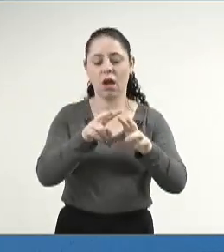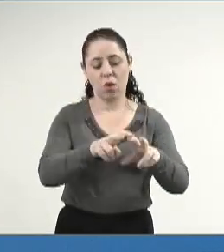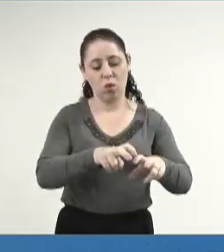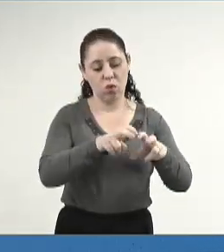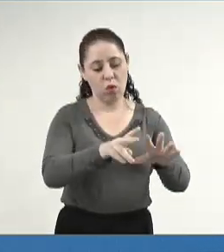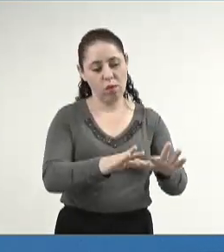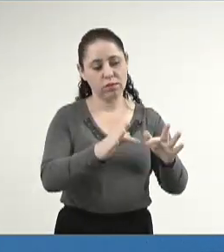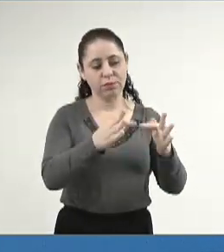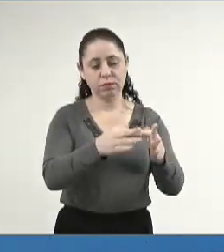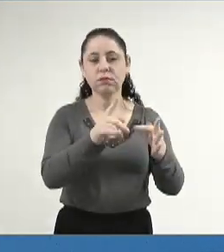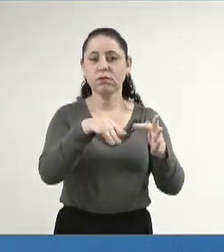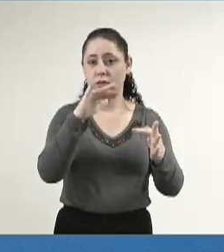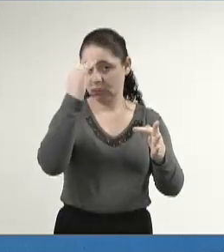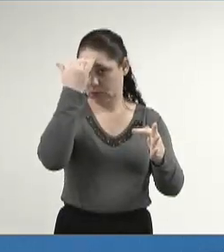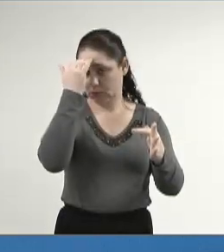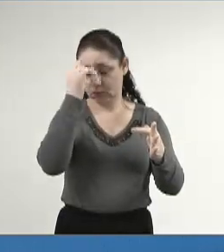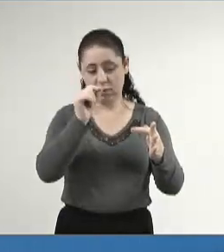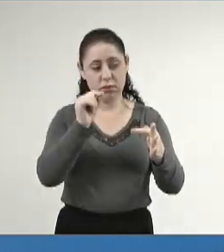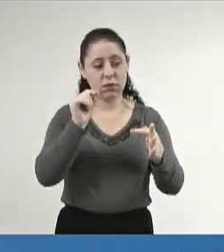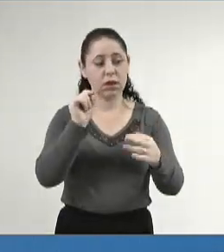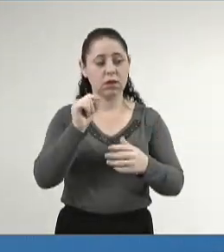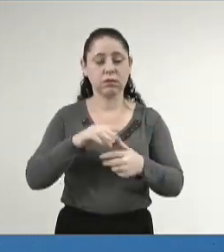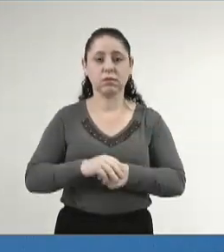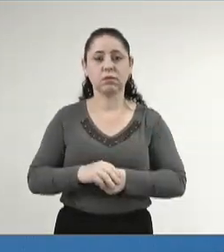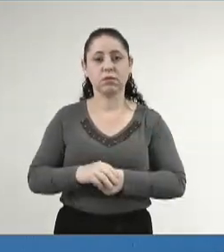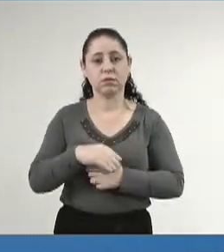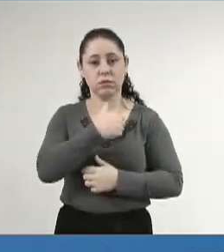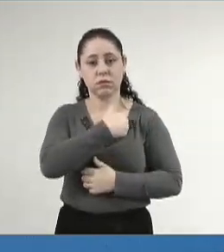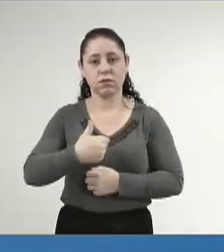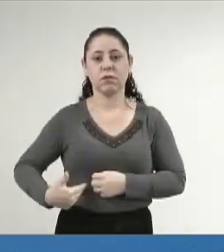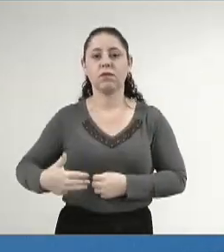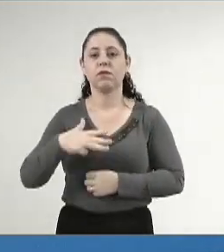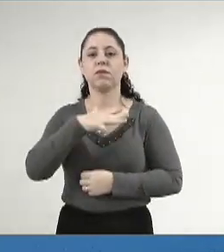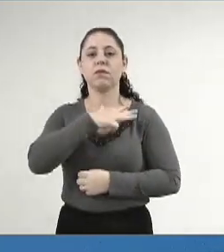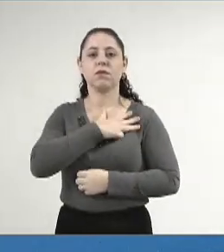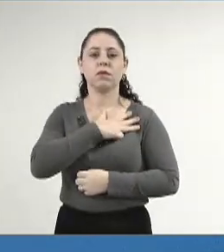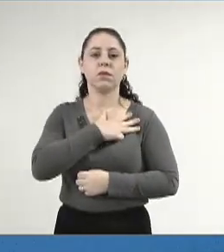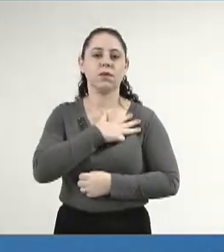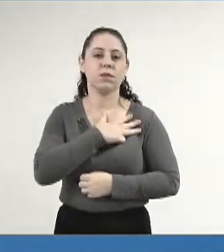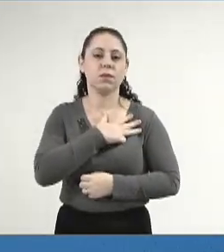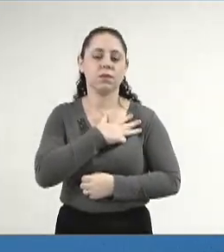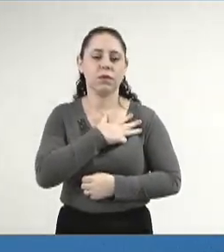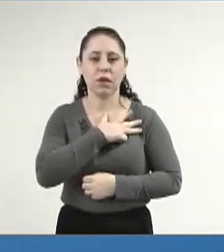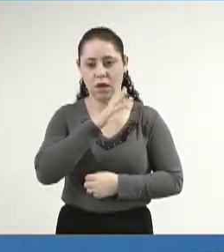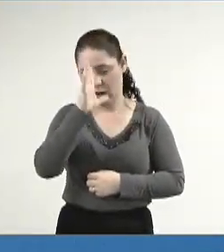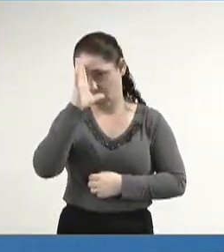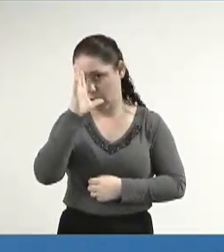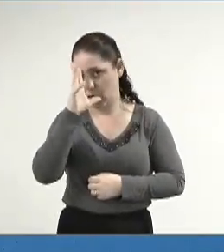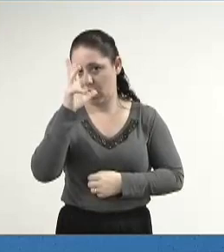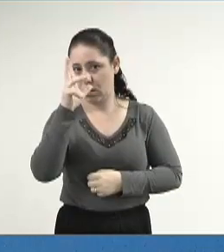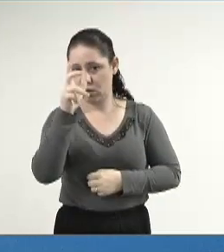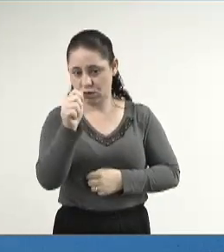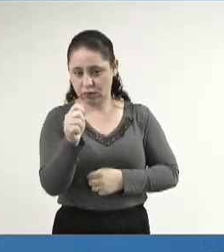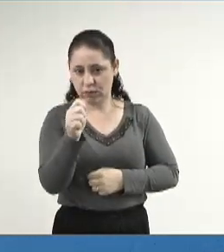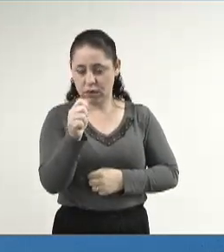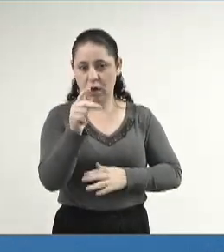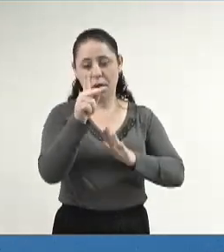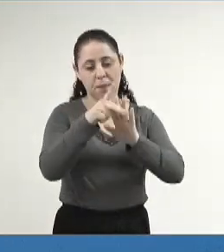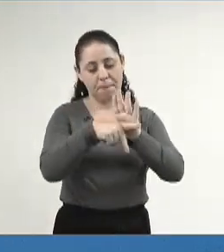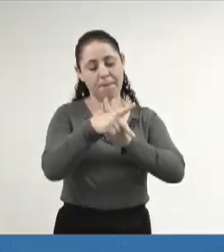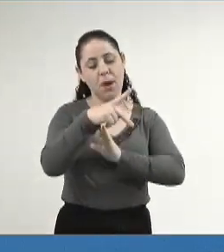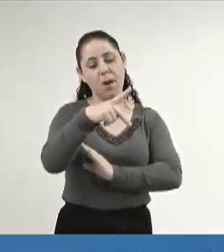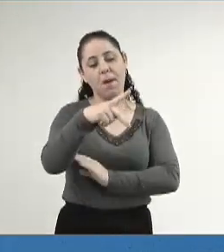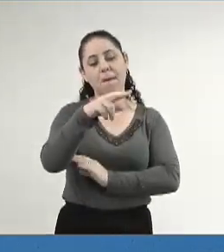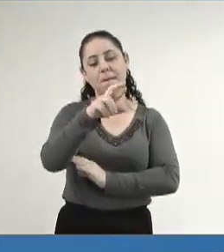familiar. exatamente entendendo isso que o governo do Lula resolveu lançar no Pronaf,